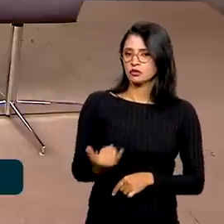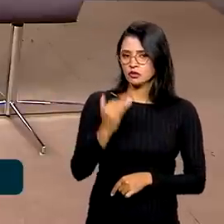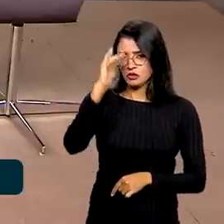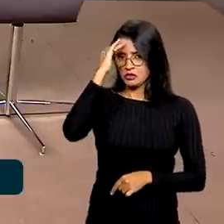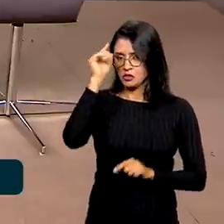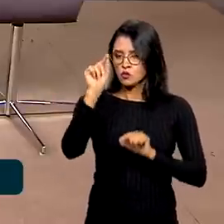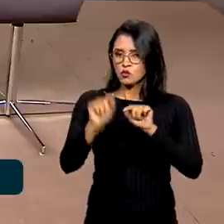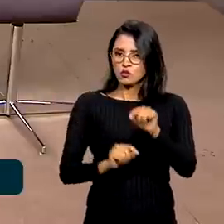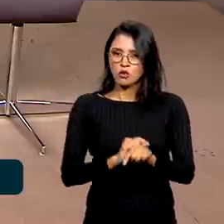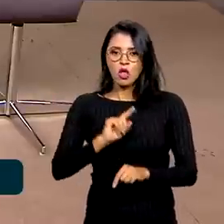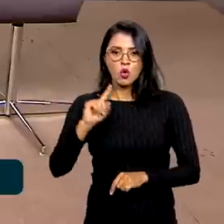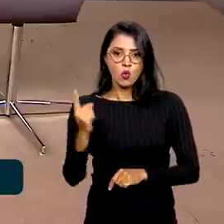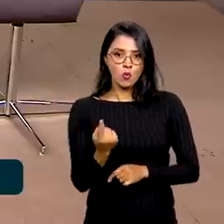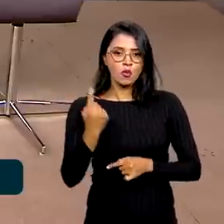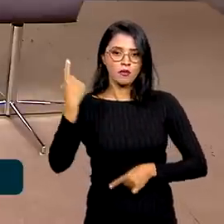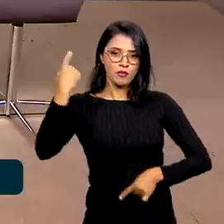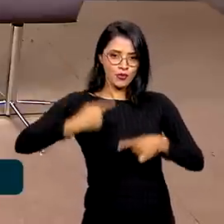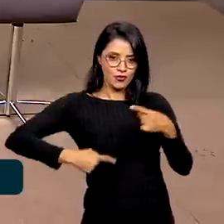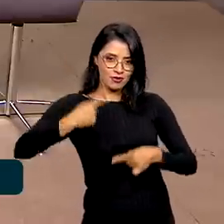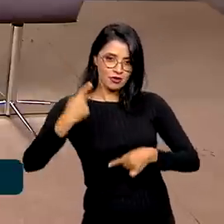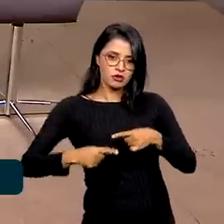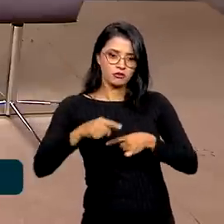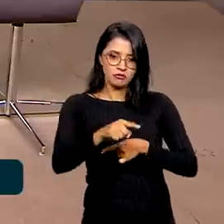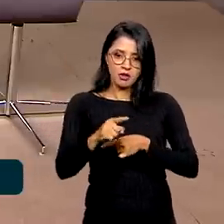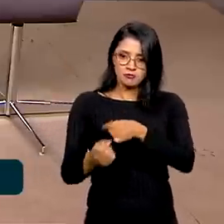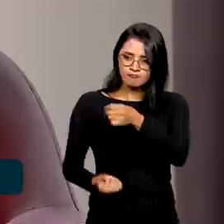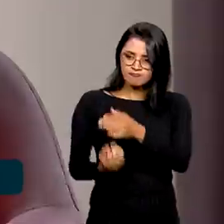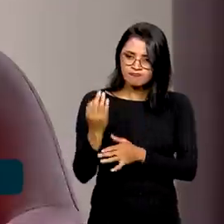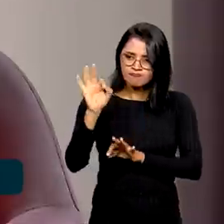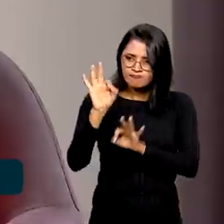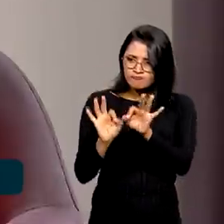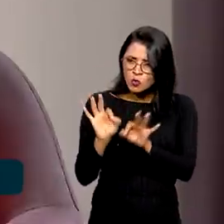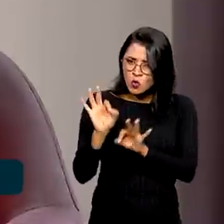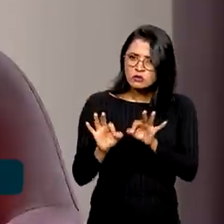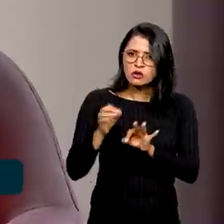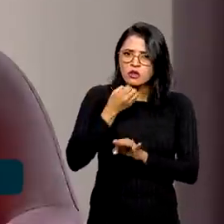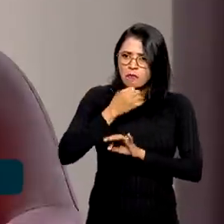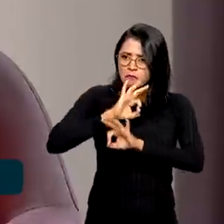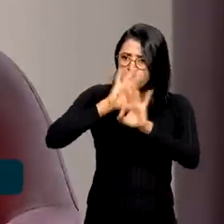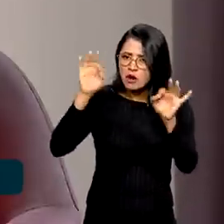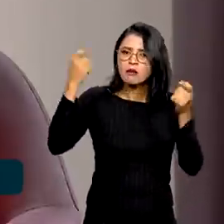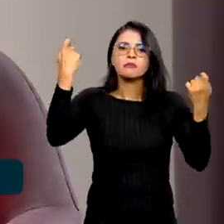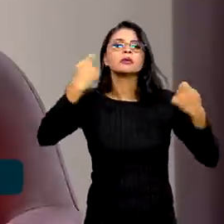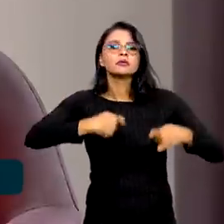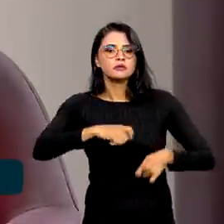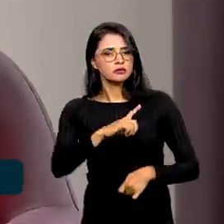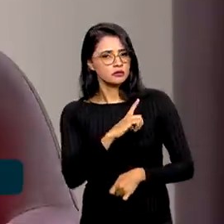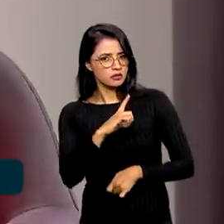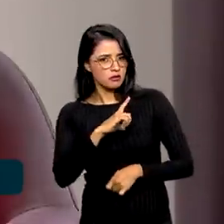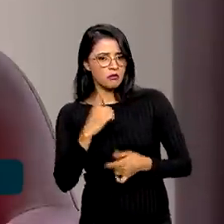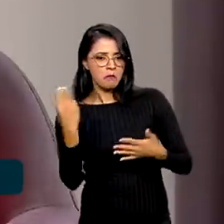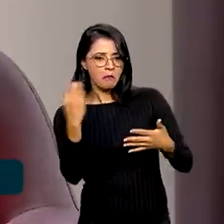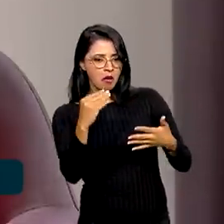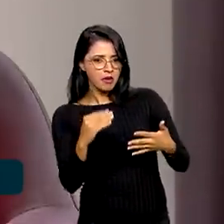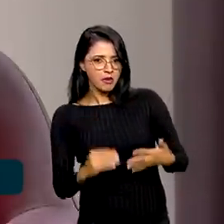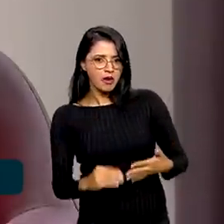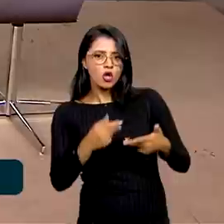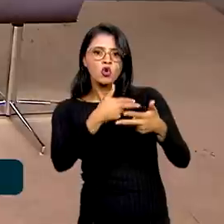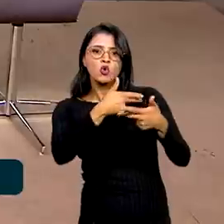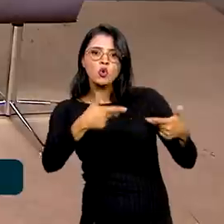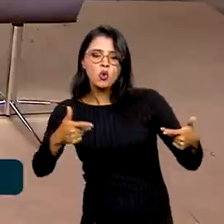uma política pública, para ela ser bem desenhada, bem implementada, ela precisa ter componentes que